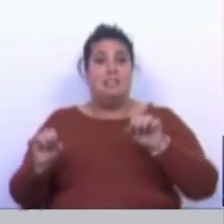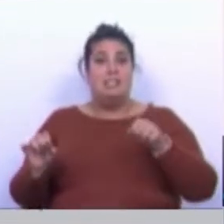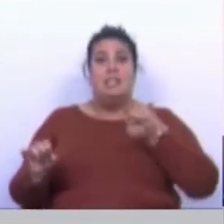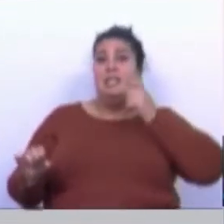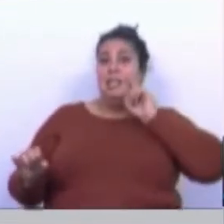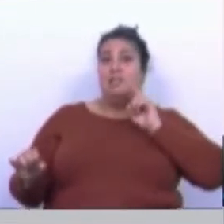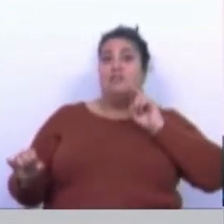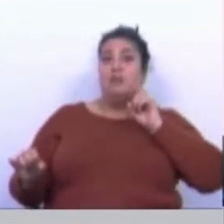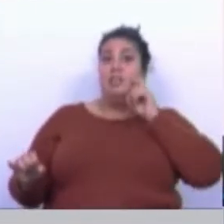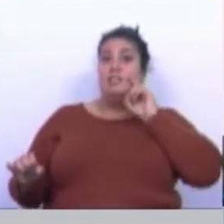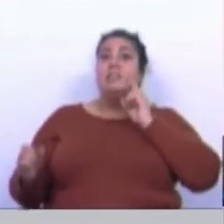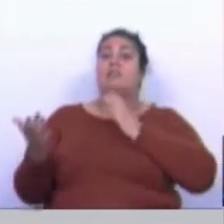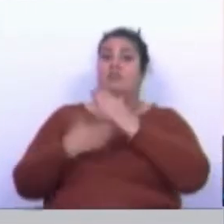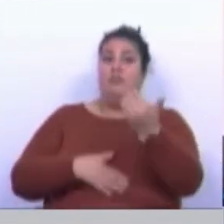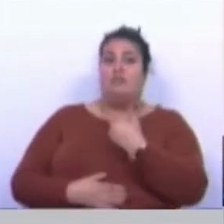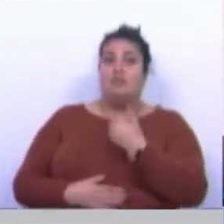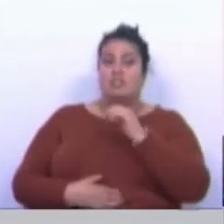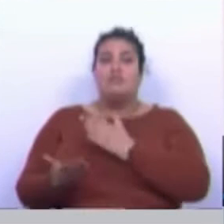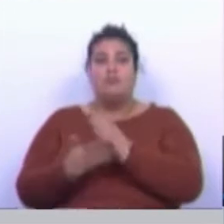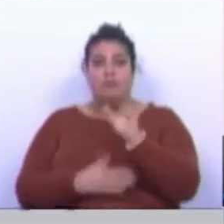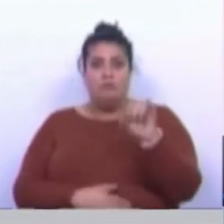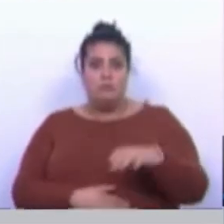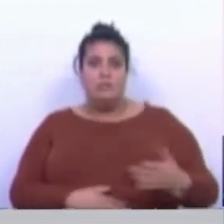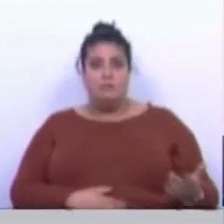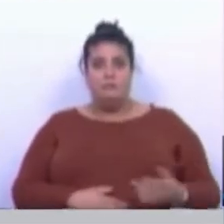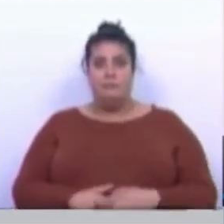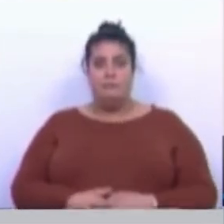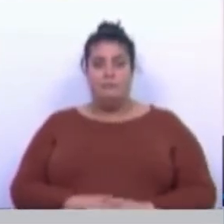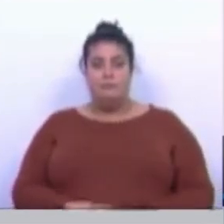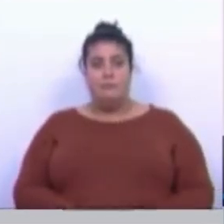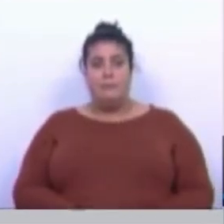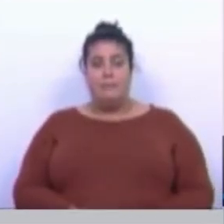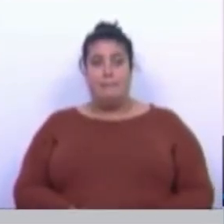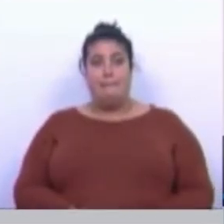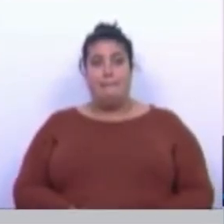segurança, de garantir que os direitos das mulheres estão assegurados.